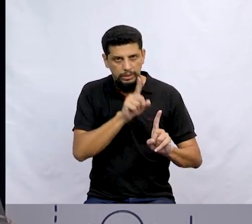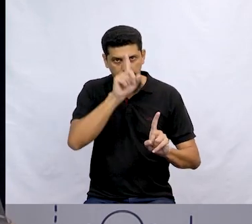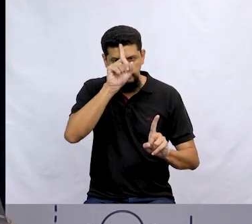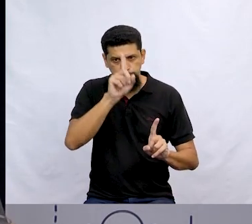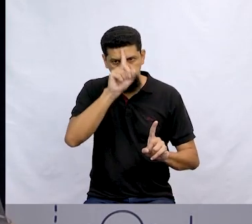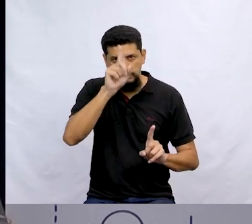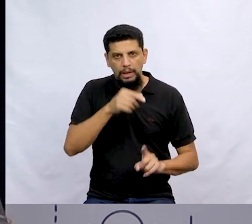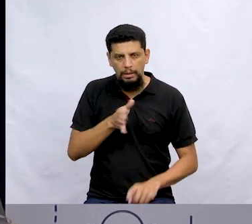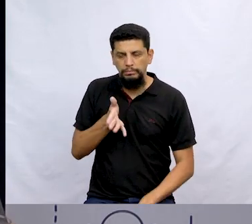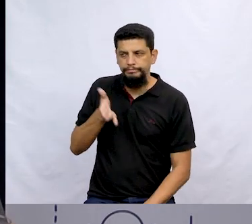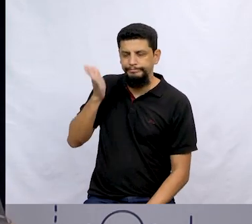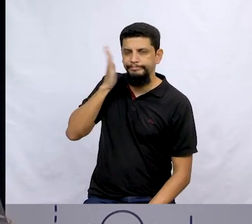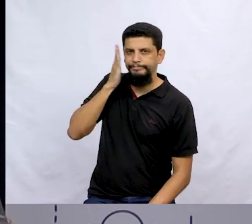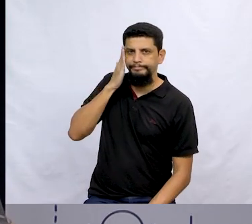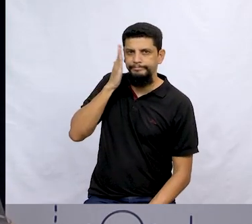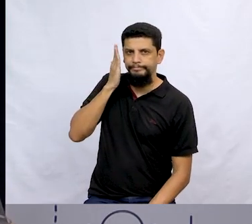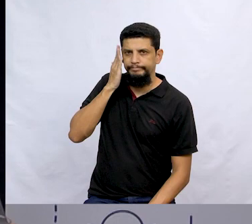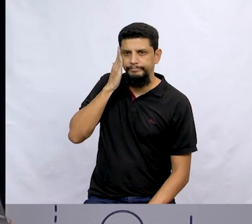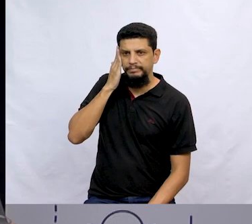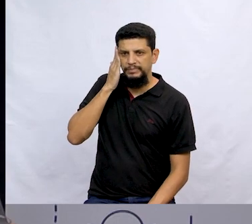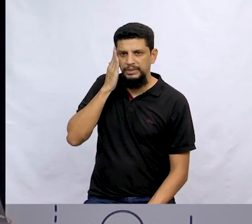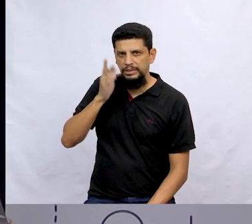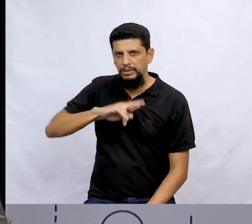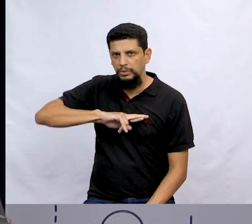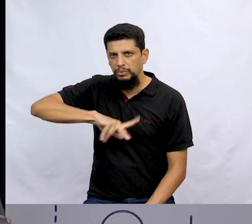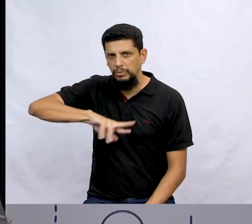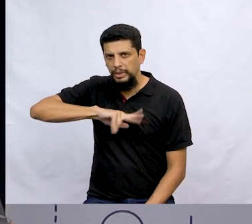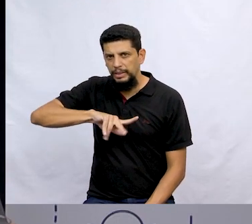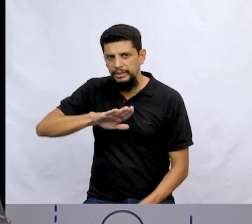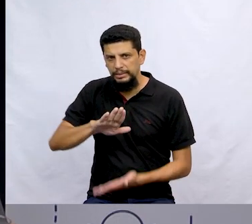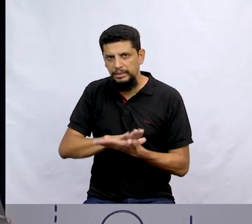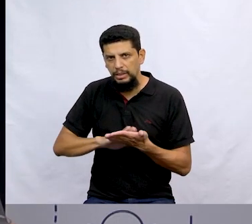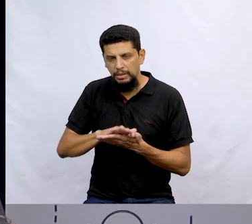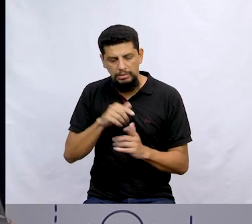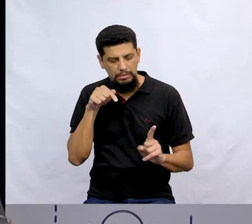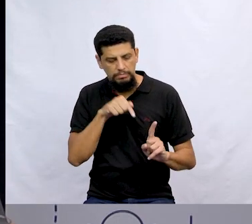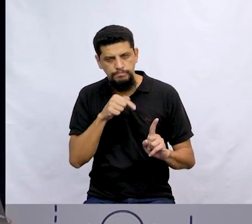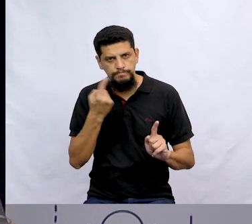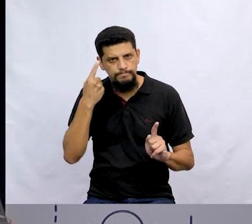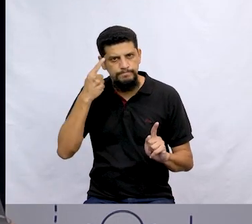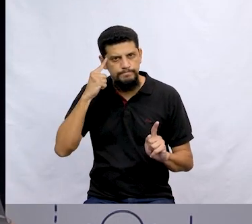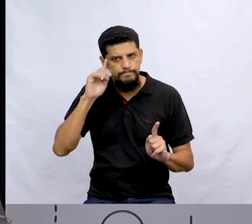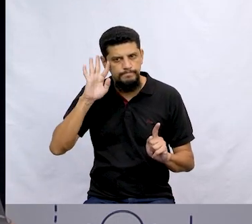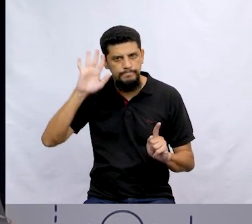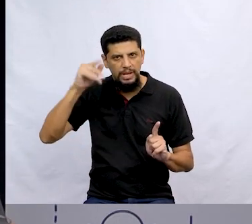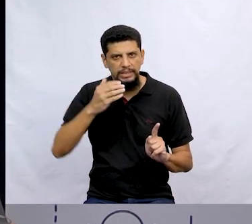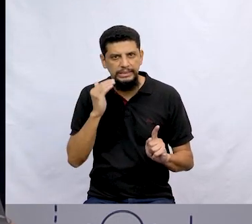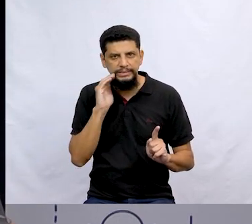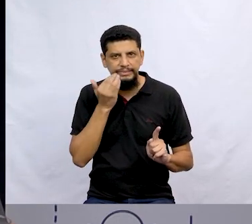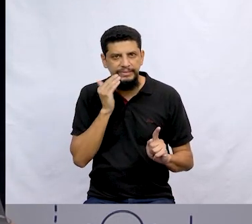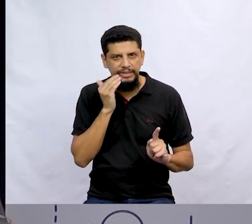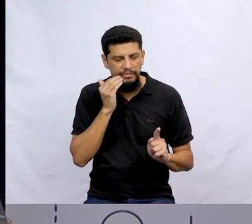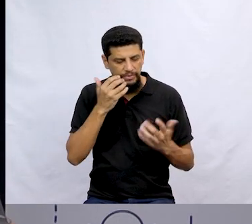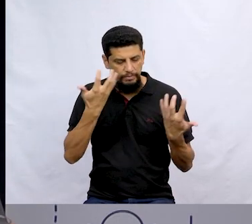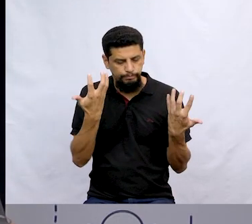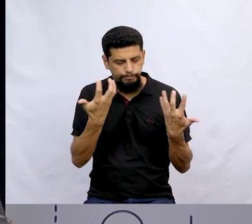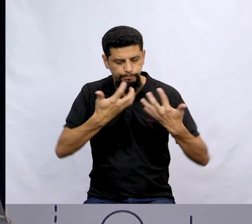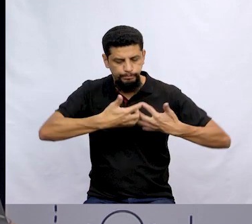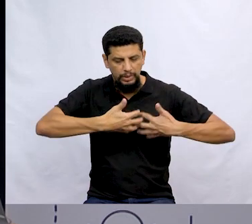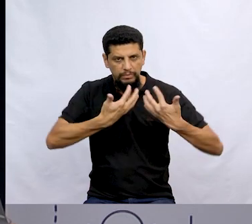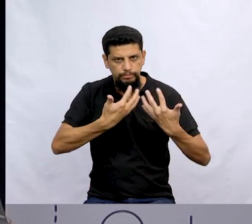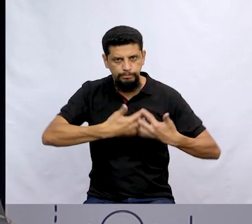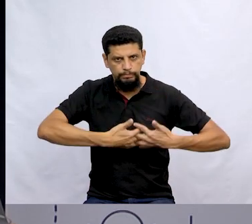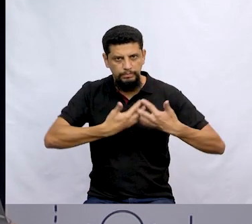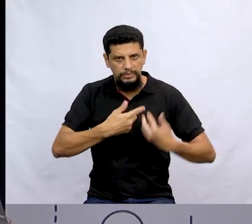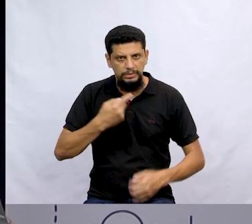matado a Xará. Na verdade, não era nada daquilo que ele tinha pensado. Era, então, um defeito da máquina de fabricar sonhos.